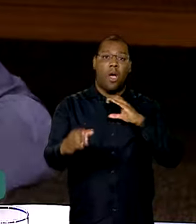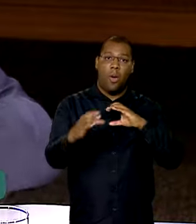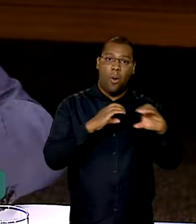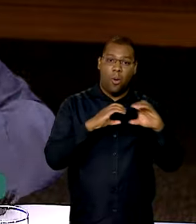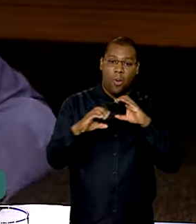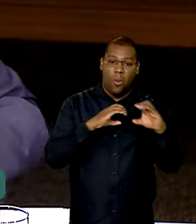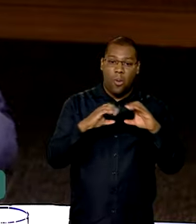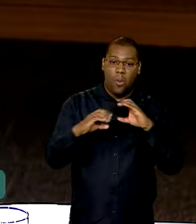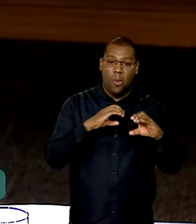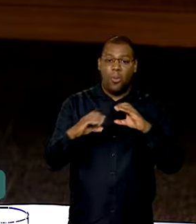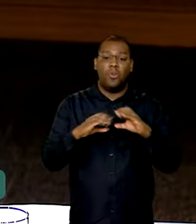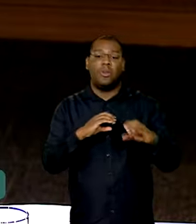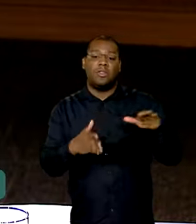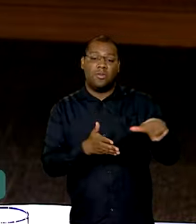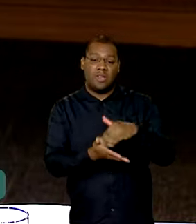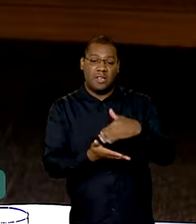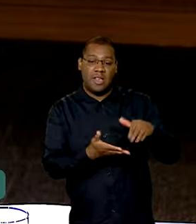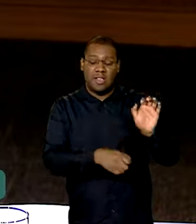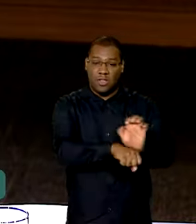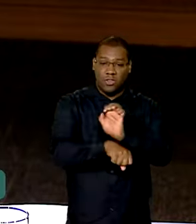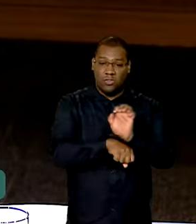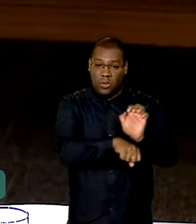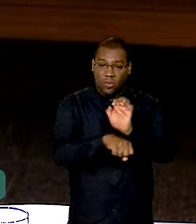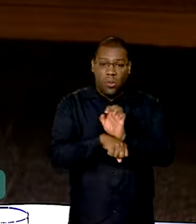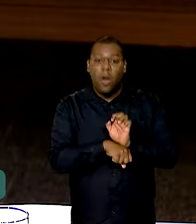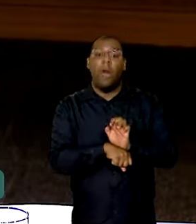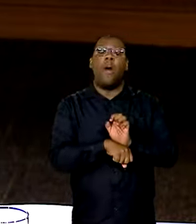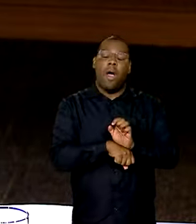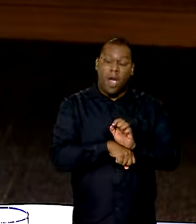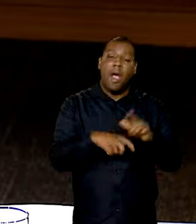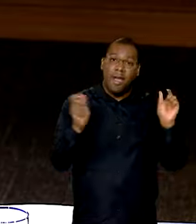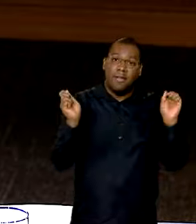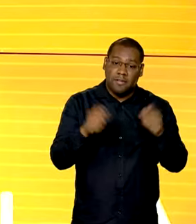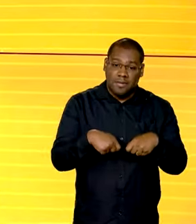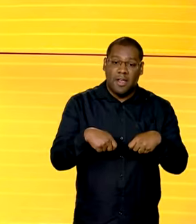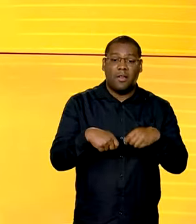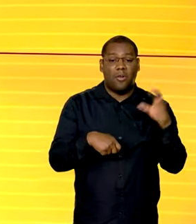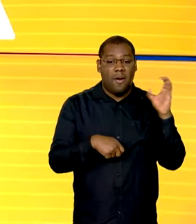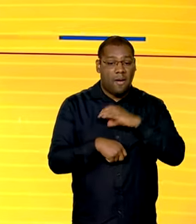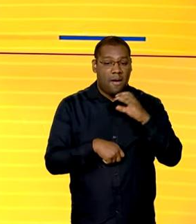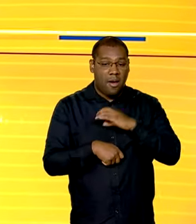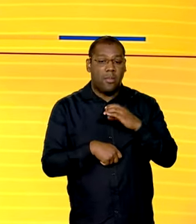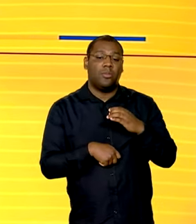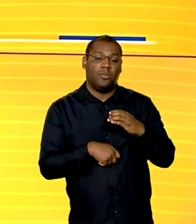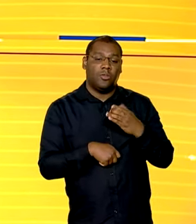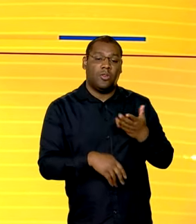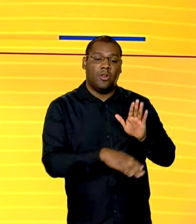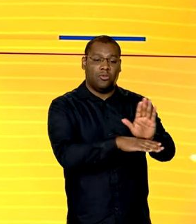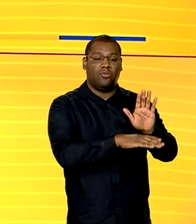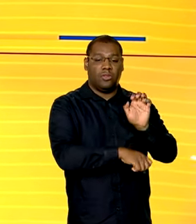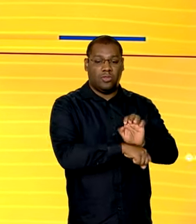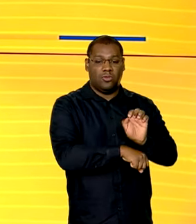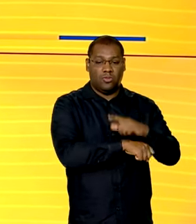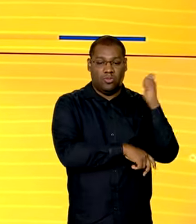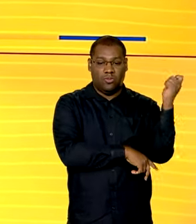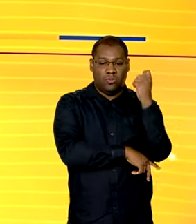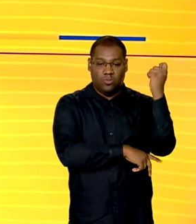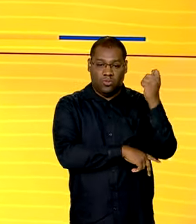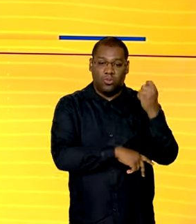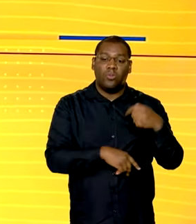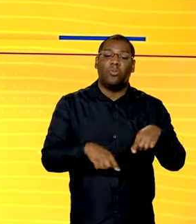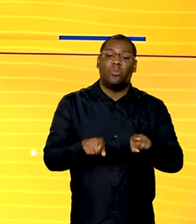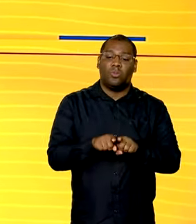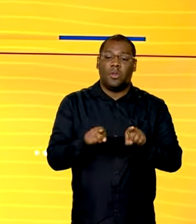governador e com as secretarias estaduais seja uma coisa que flua com muita rapidez. O presidente Lula falou sobre a